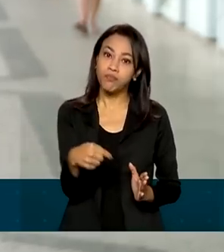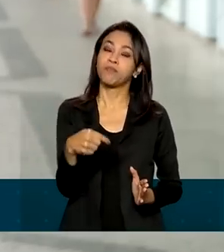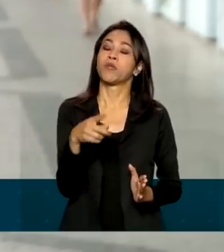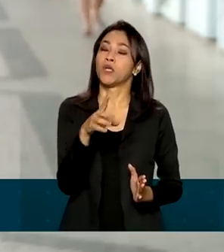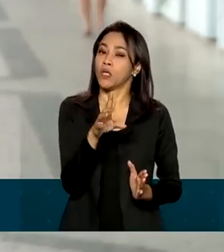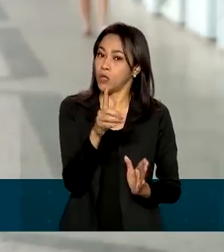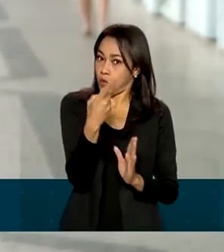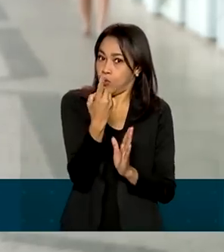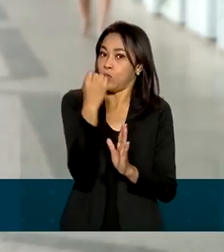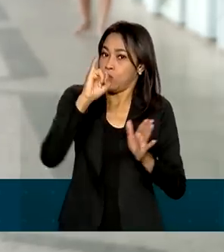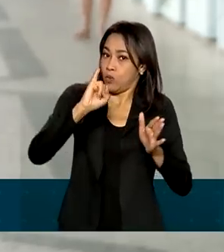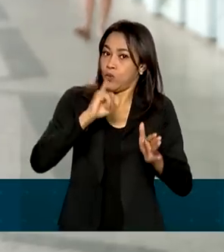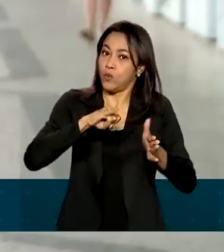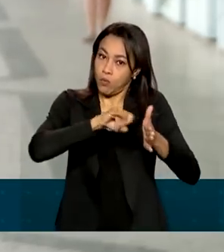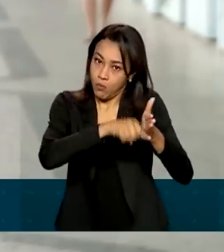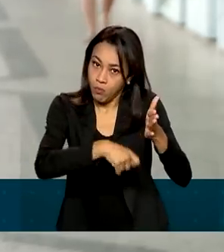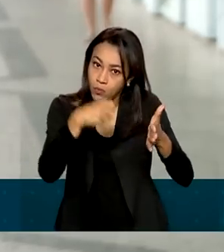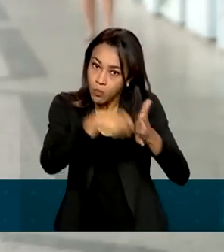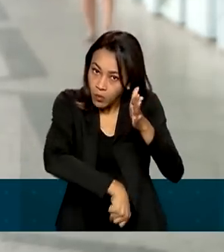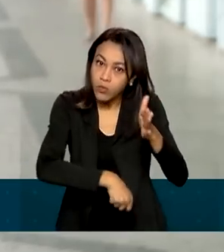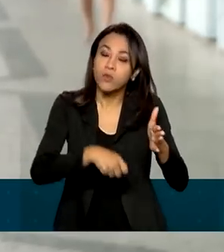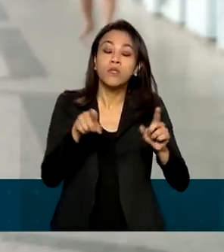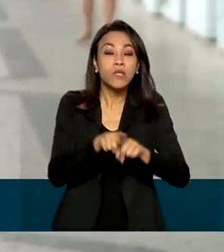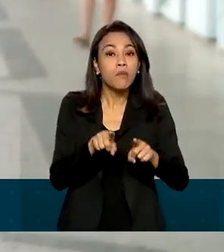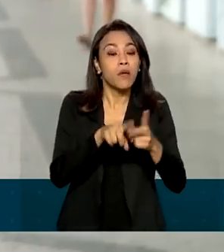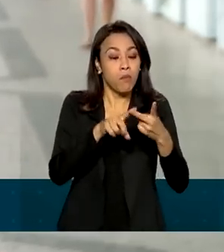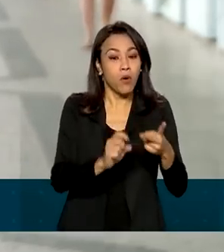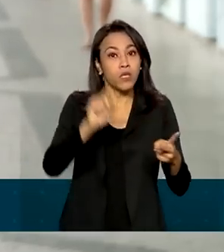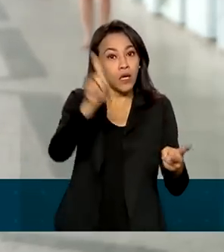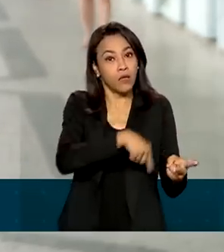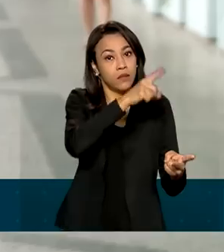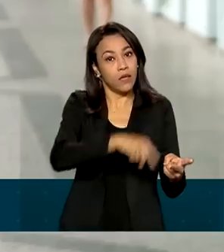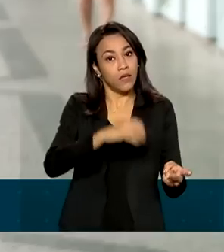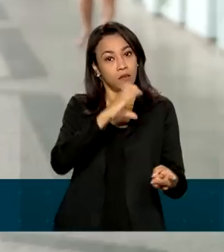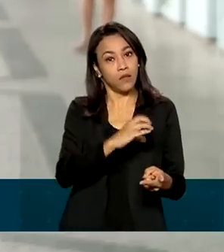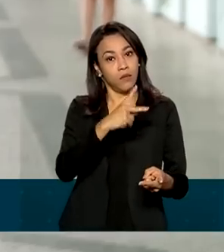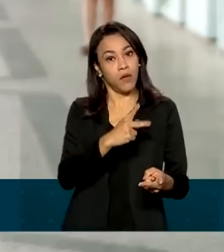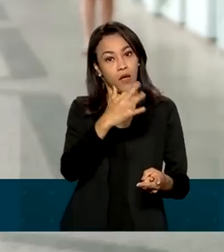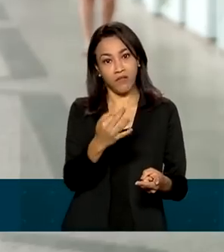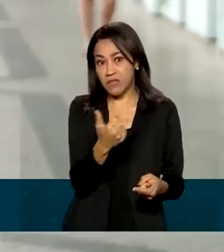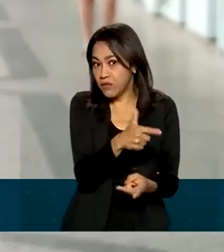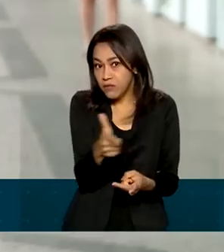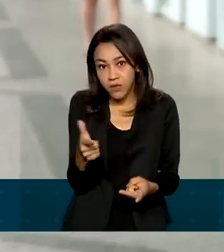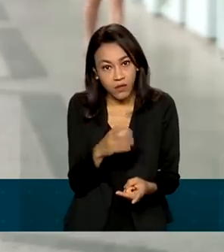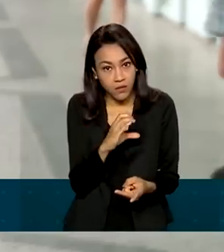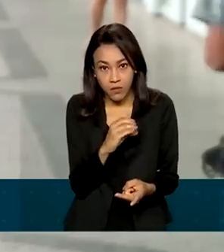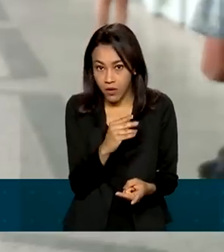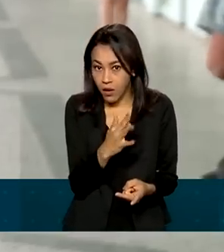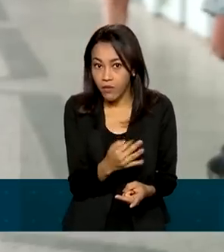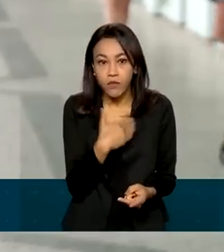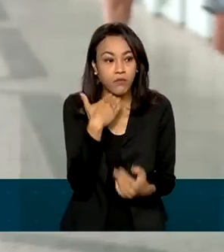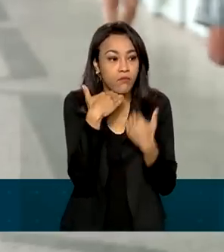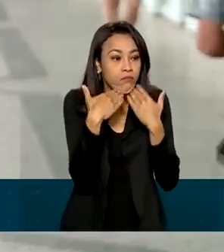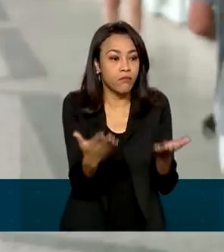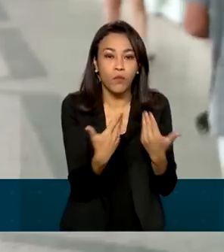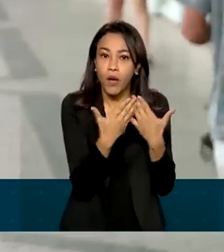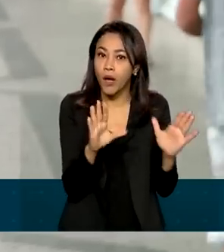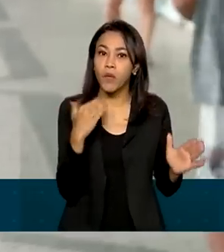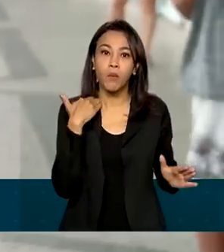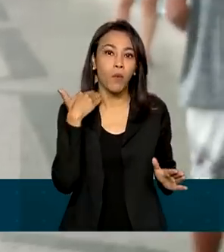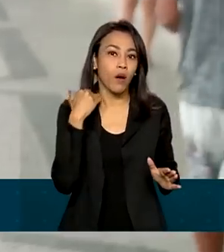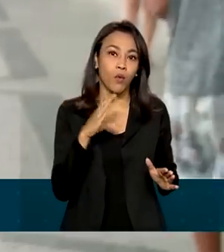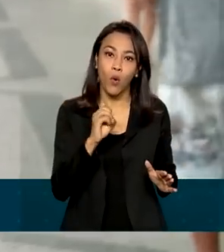da multa, a Receita Federal pode cancelar o CPF. E sem CPF, não é possível abrir conta em banco, pedir cartão de